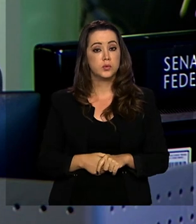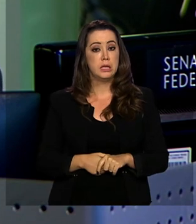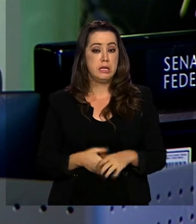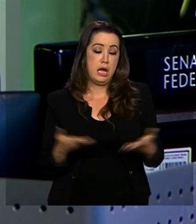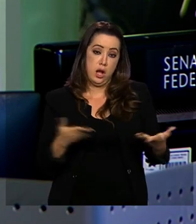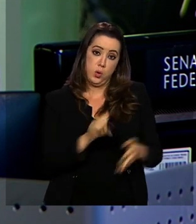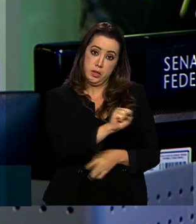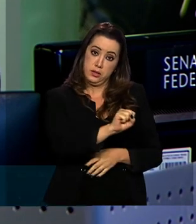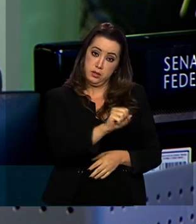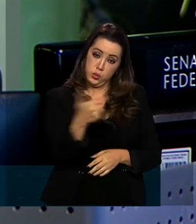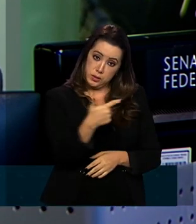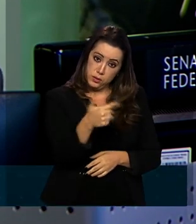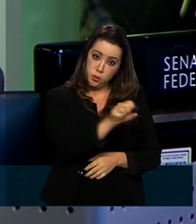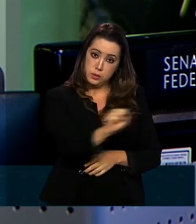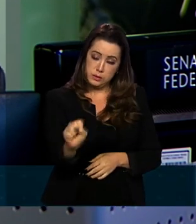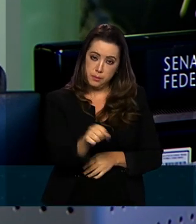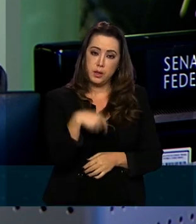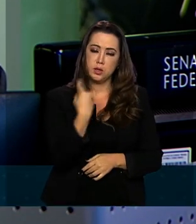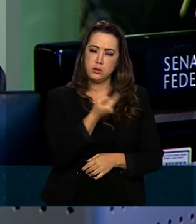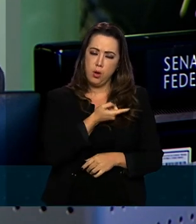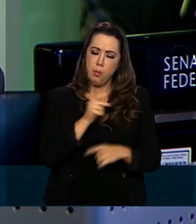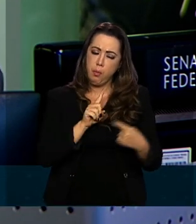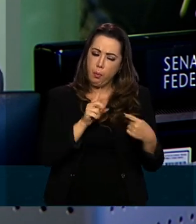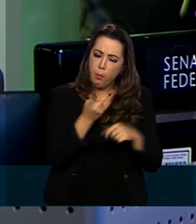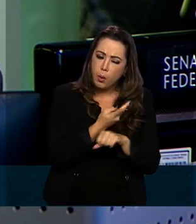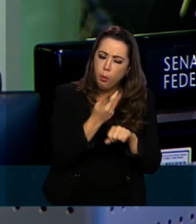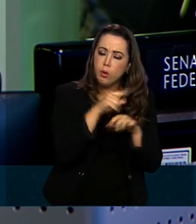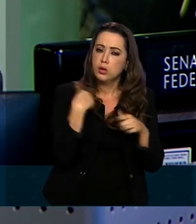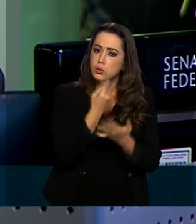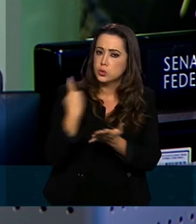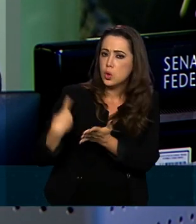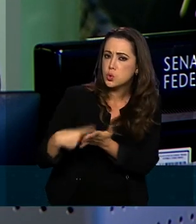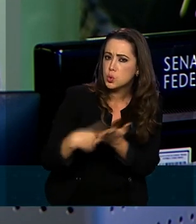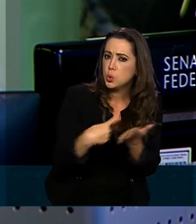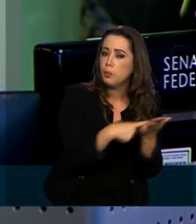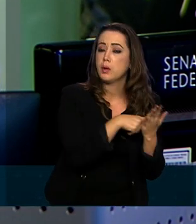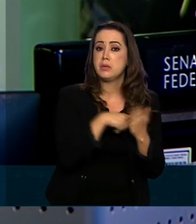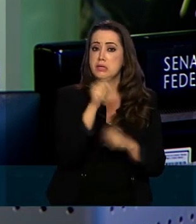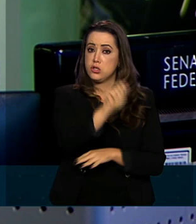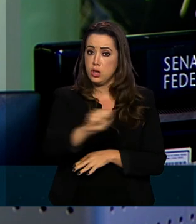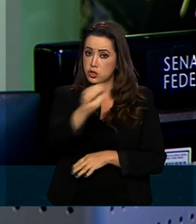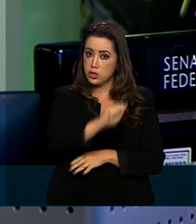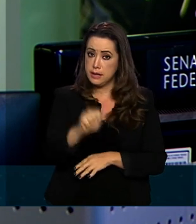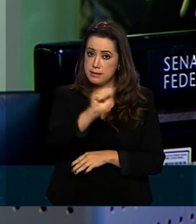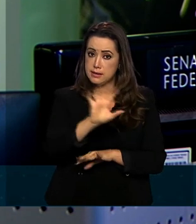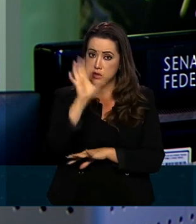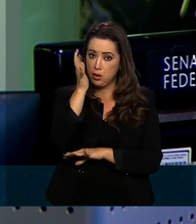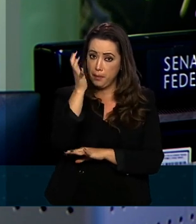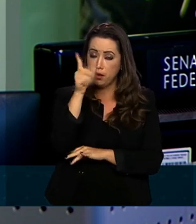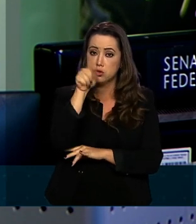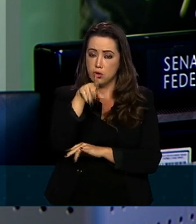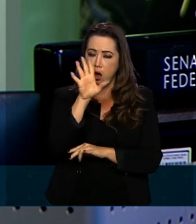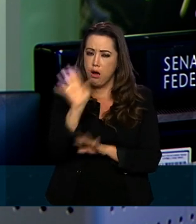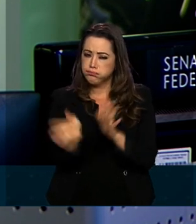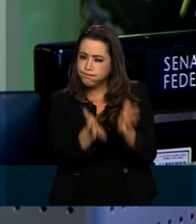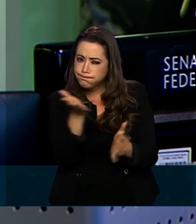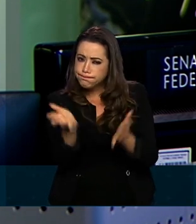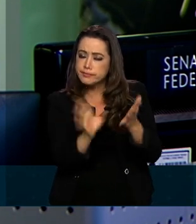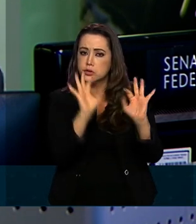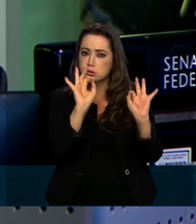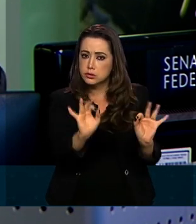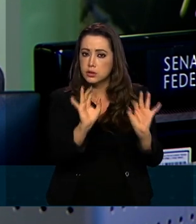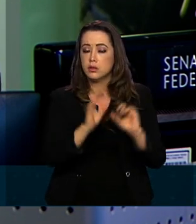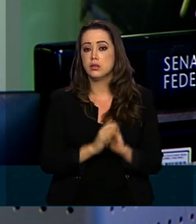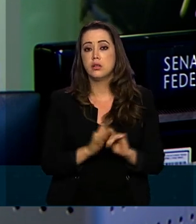segundo semestre, já buscando estar com as nossas agências ambientais recuperadas, em parte, pelo menos,